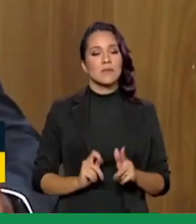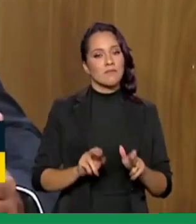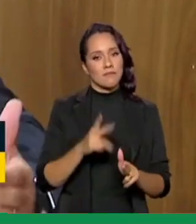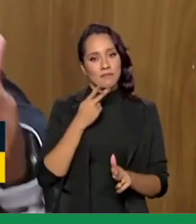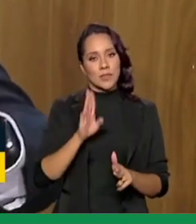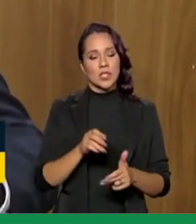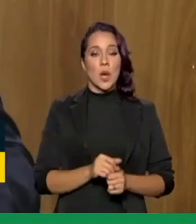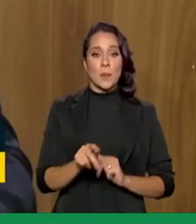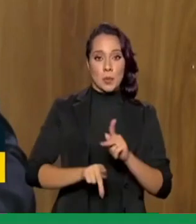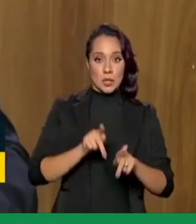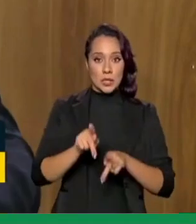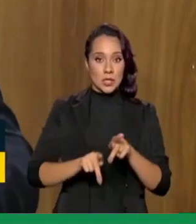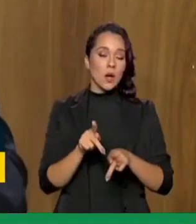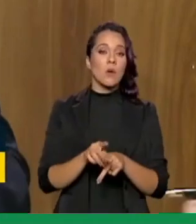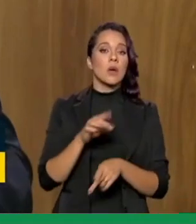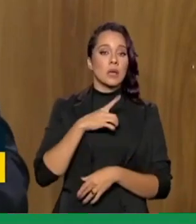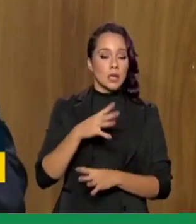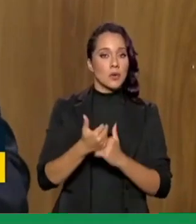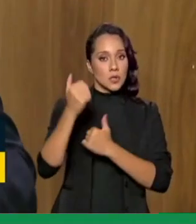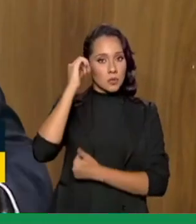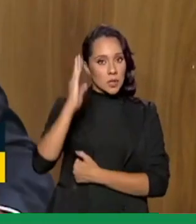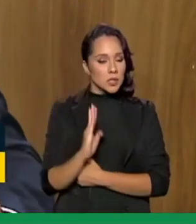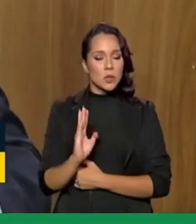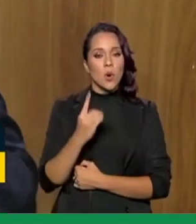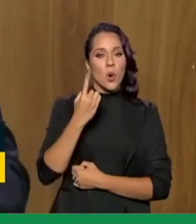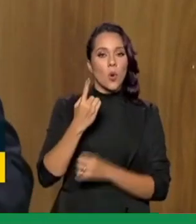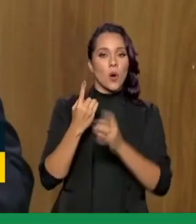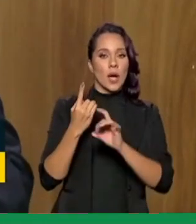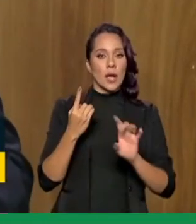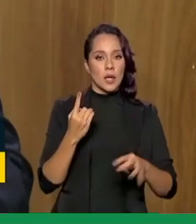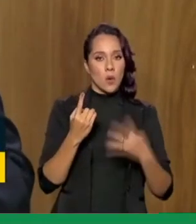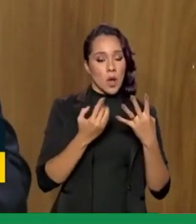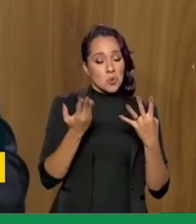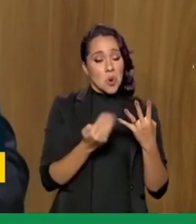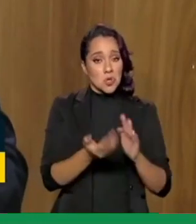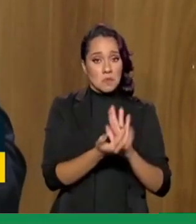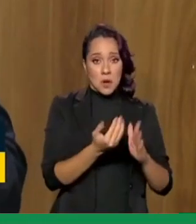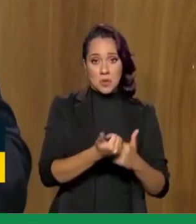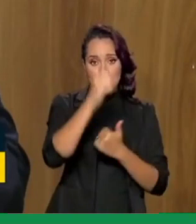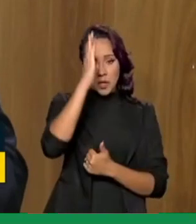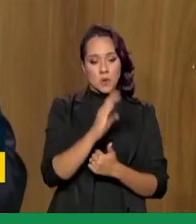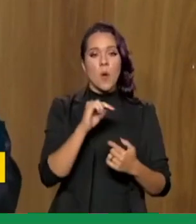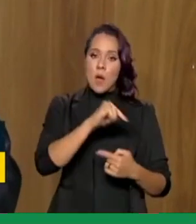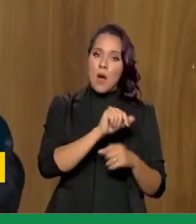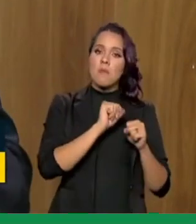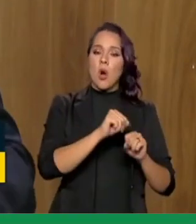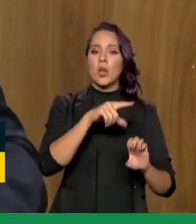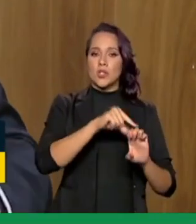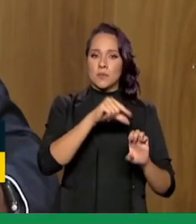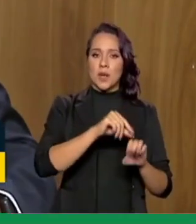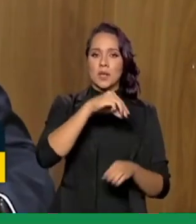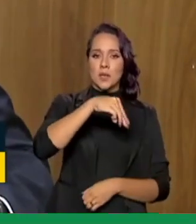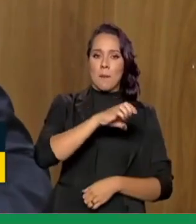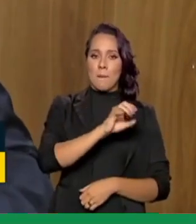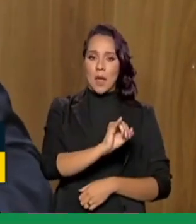falei, a população é beneficiada do Auxílio Brasil, um a cada quatro brasileiros hoje é beneficiado. ele pode constituir a sua microempresa